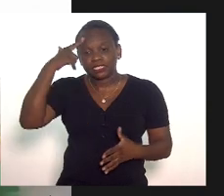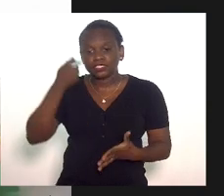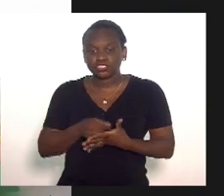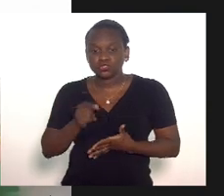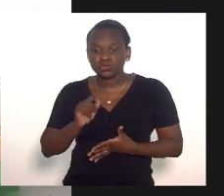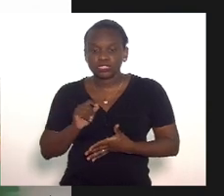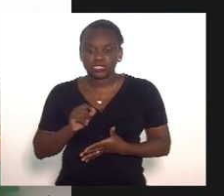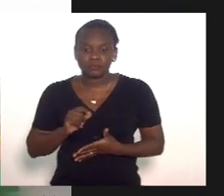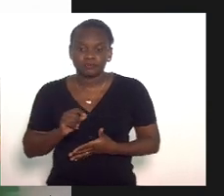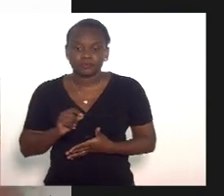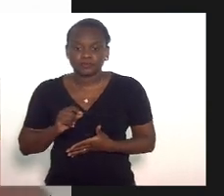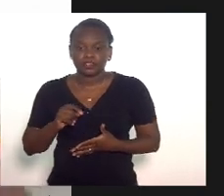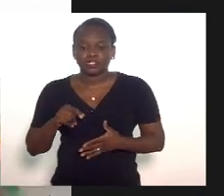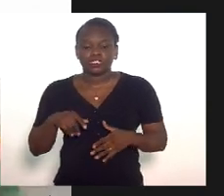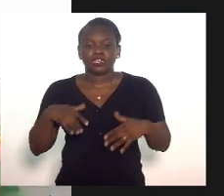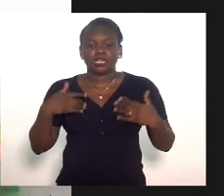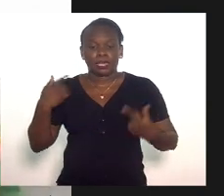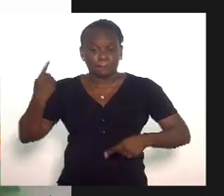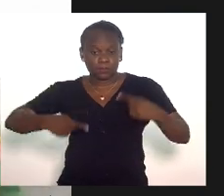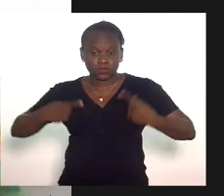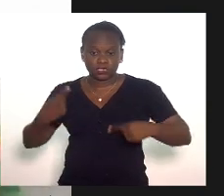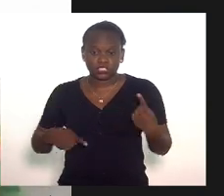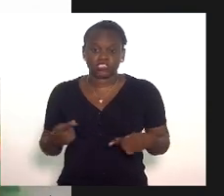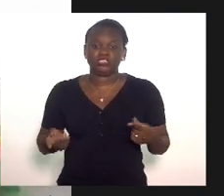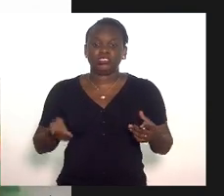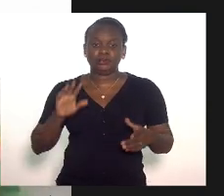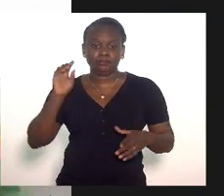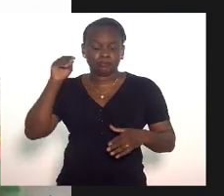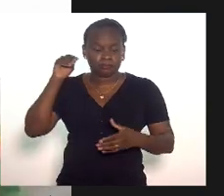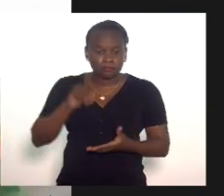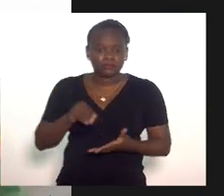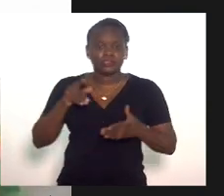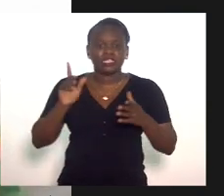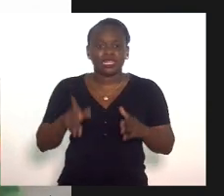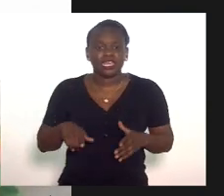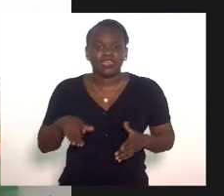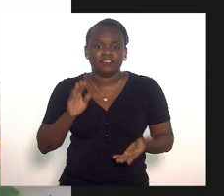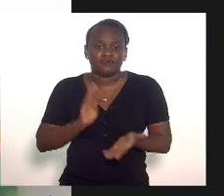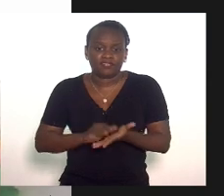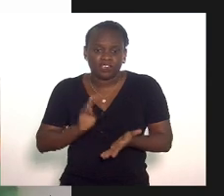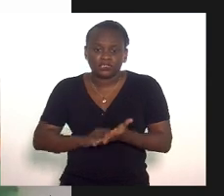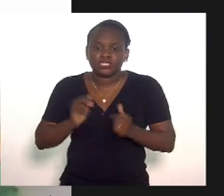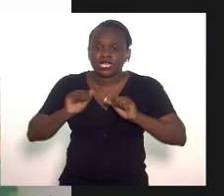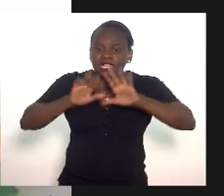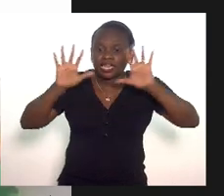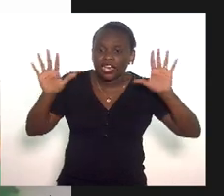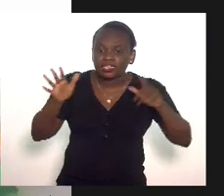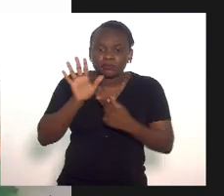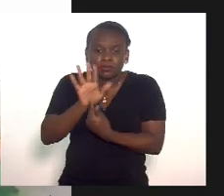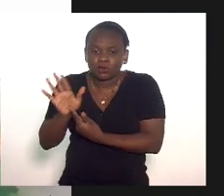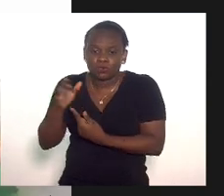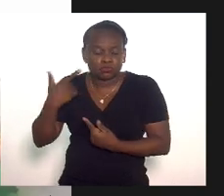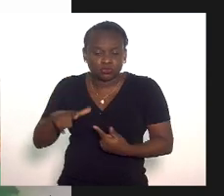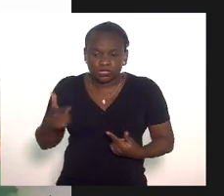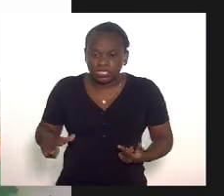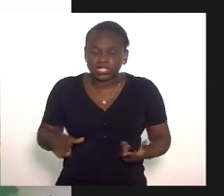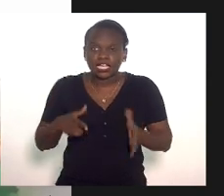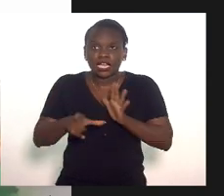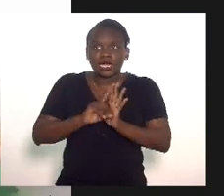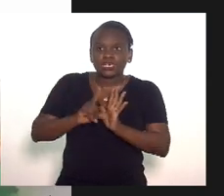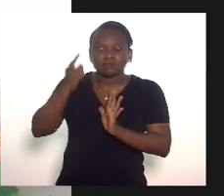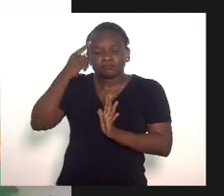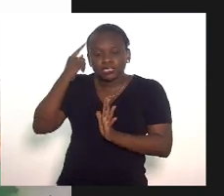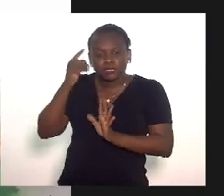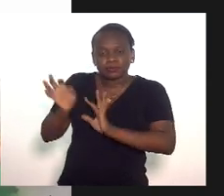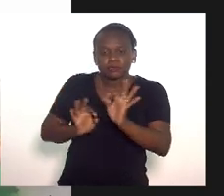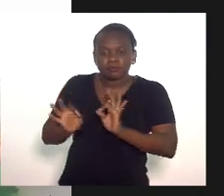que a política implantada é uma política com falta de transparência que não prevê por